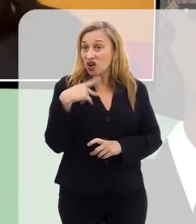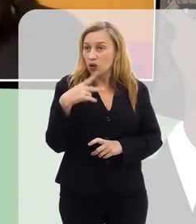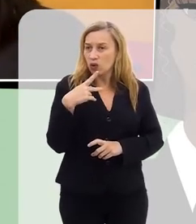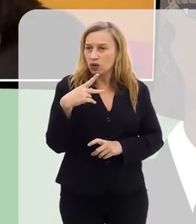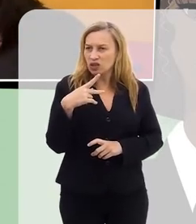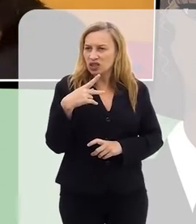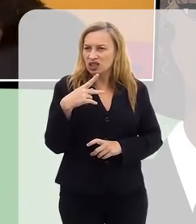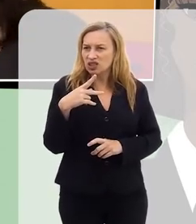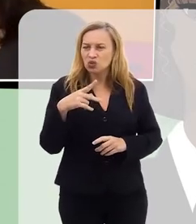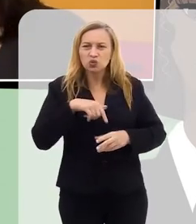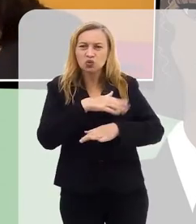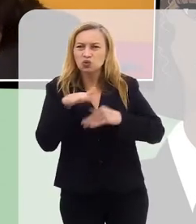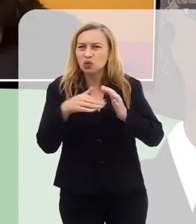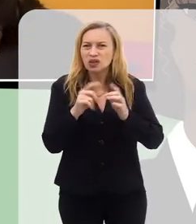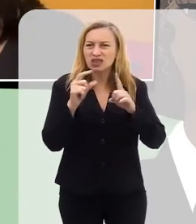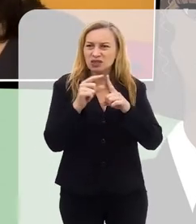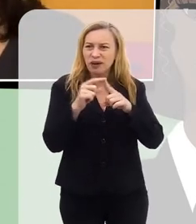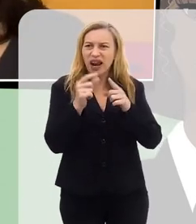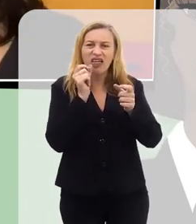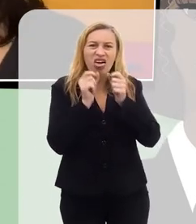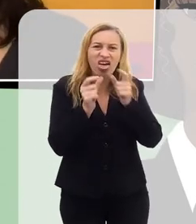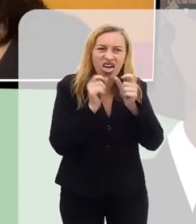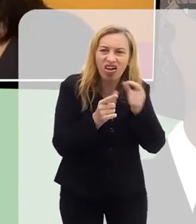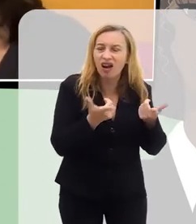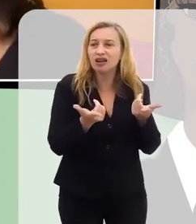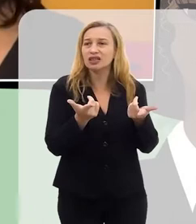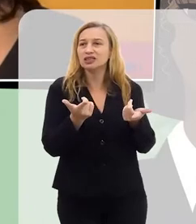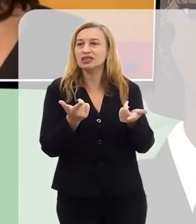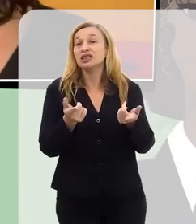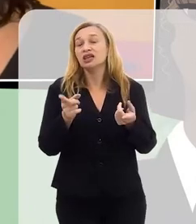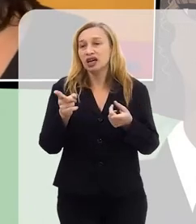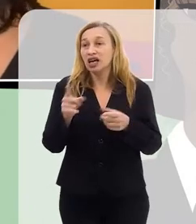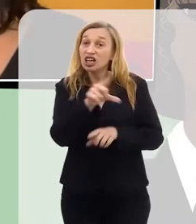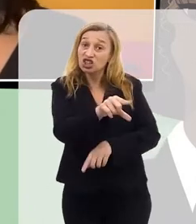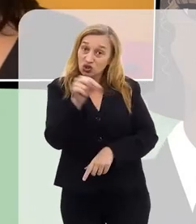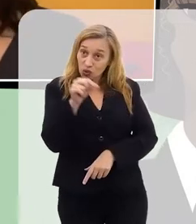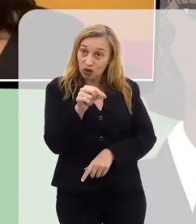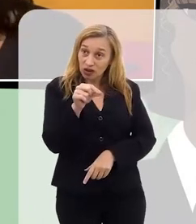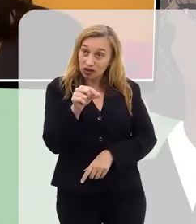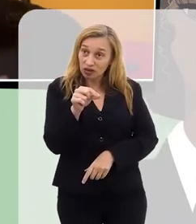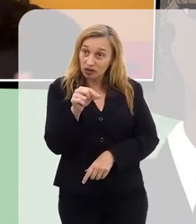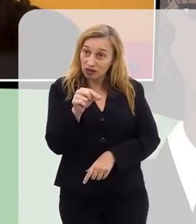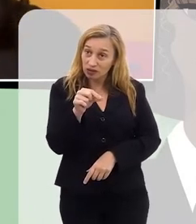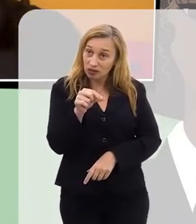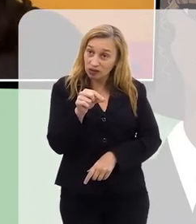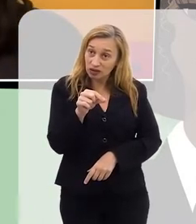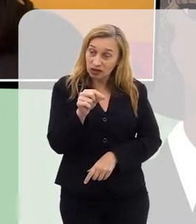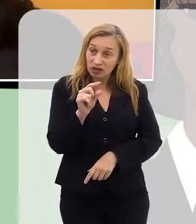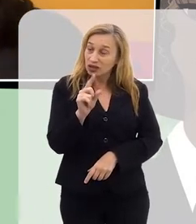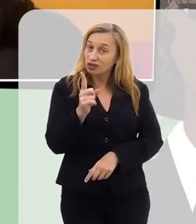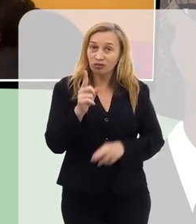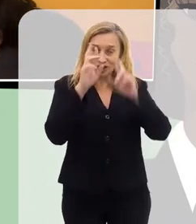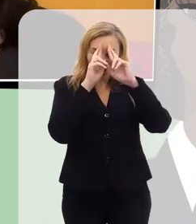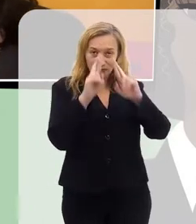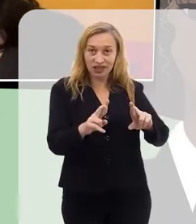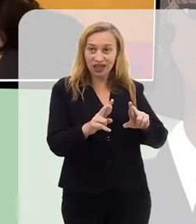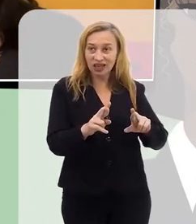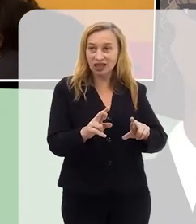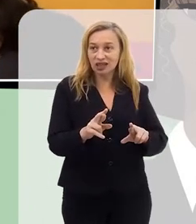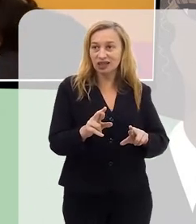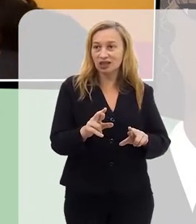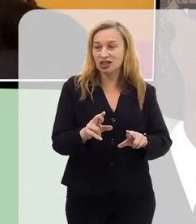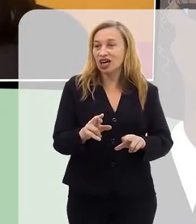disse que, além de todas as palavras agressivas, além de... porque ela fez uma escolha e a escolha dela não estava sendo respeitada.